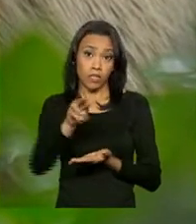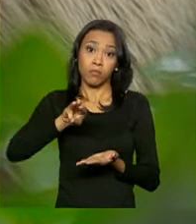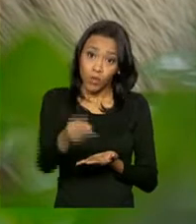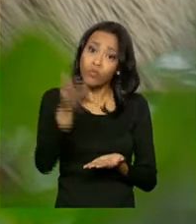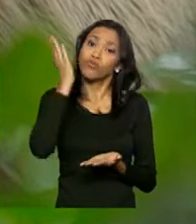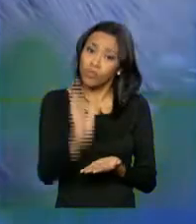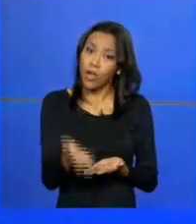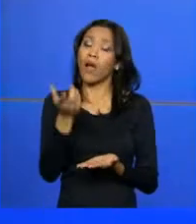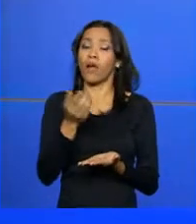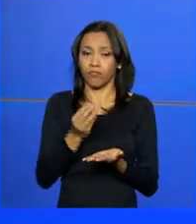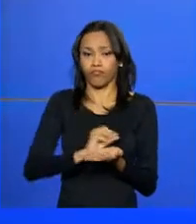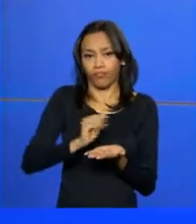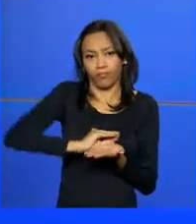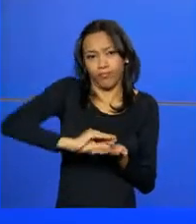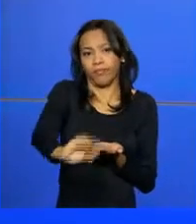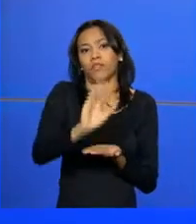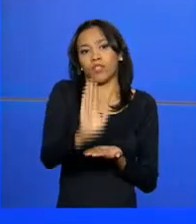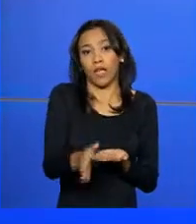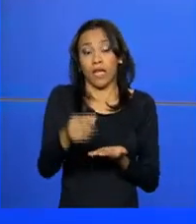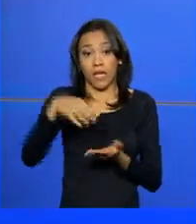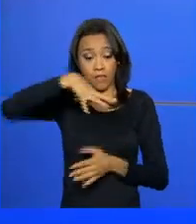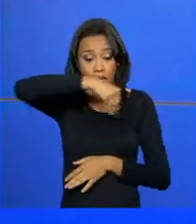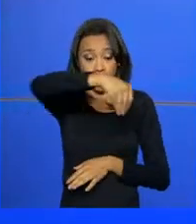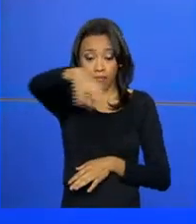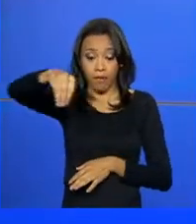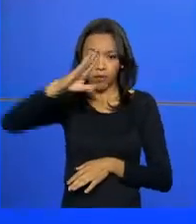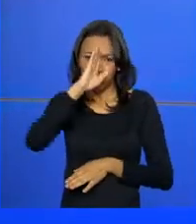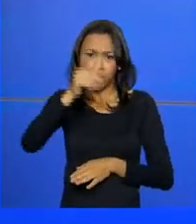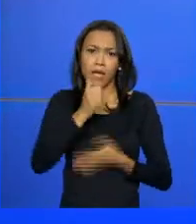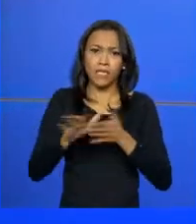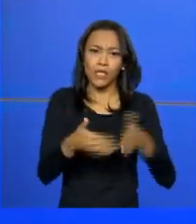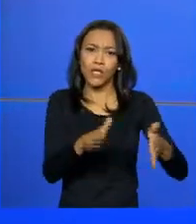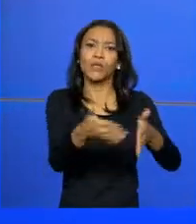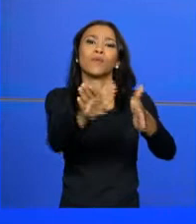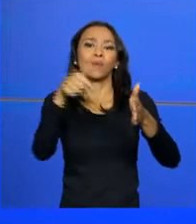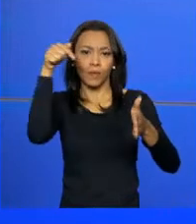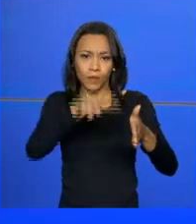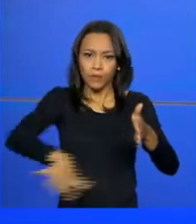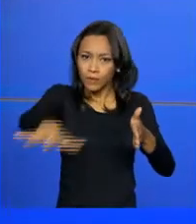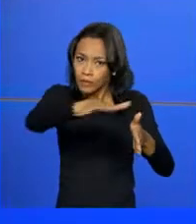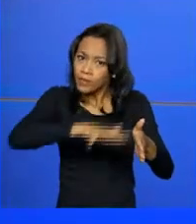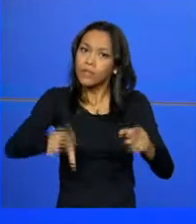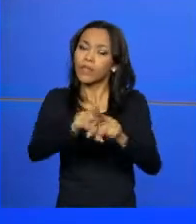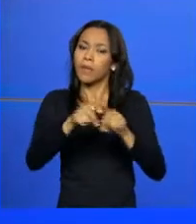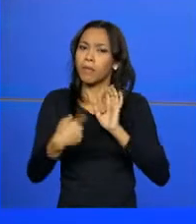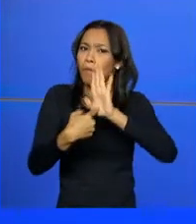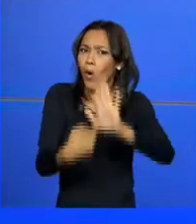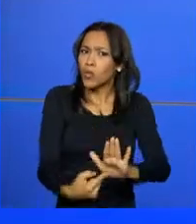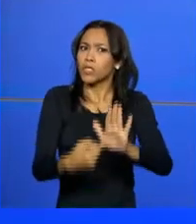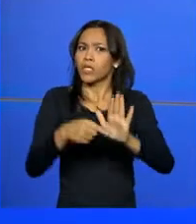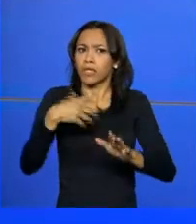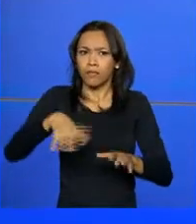milhões já foram investidos. A iniciativa mapeia os principais rios navegáveis da região e mostra os potenciais